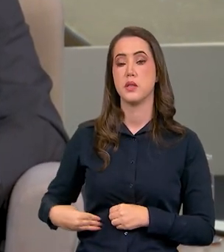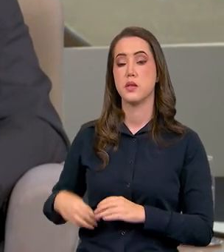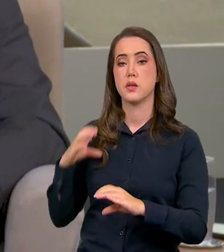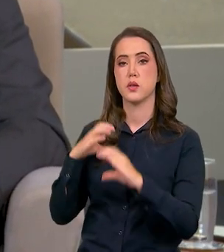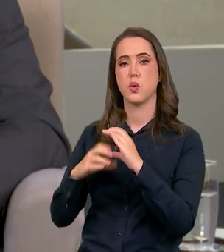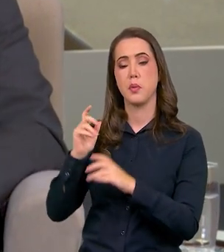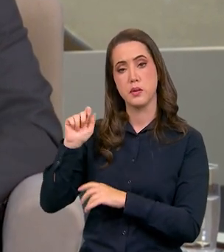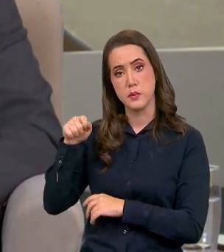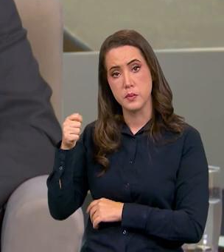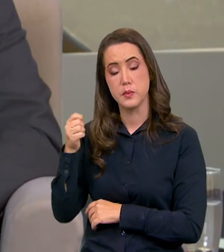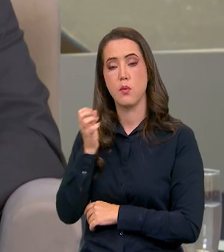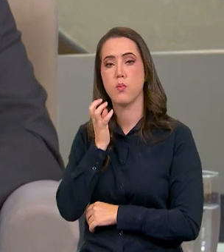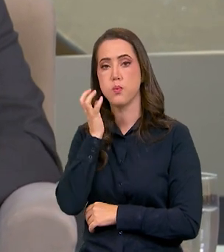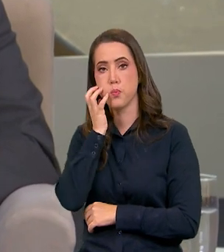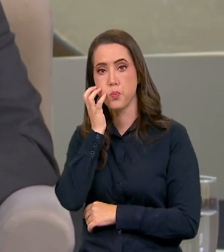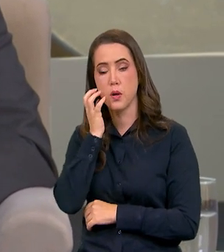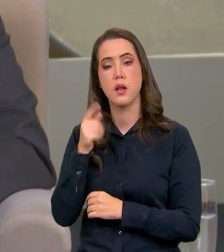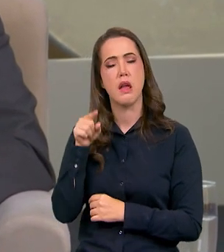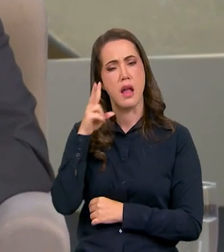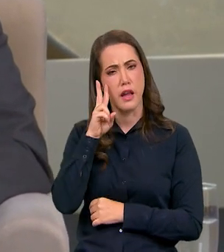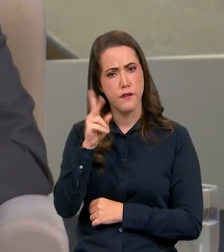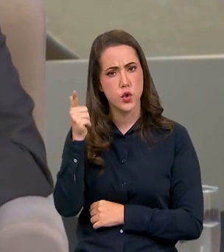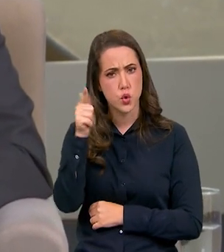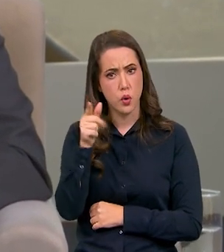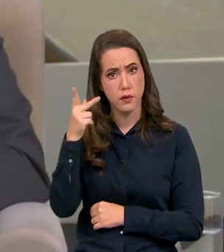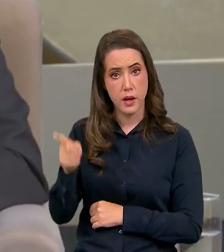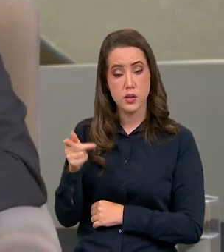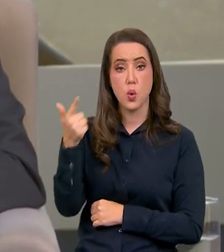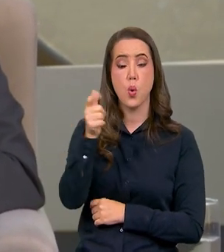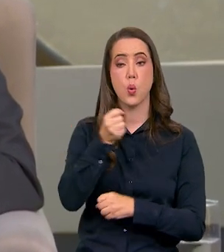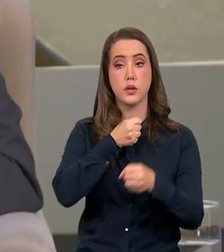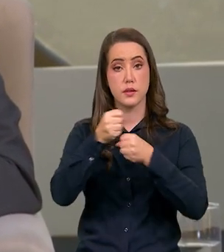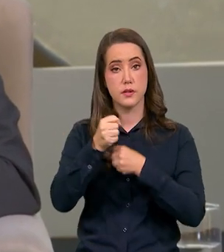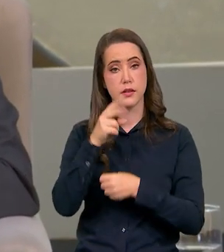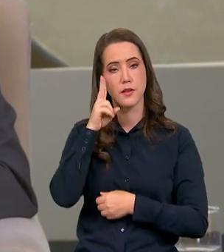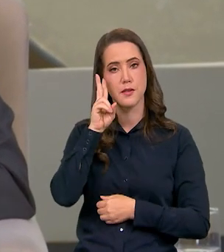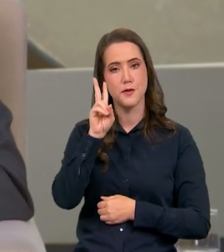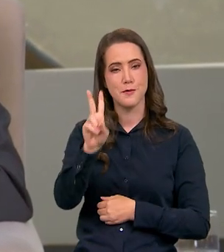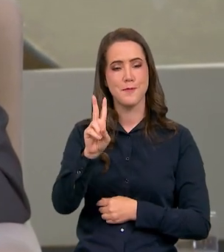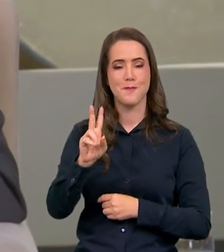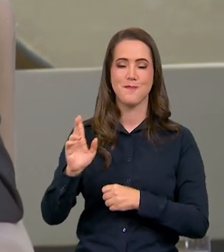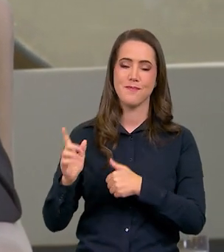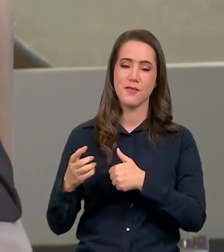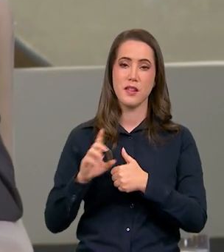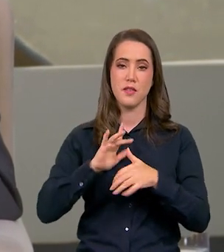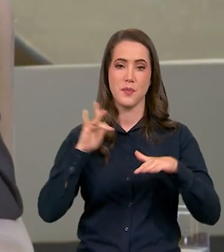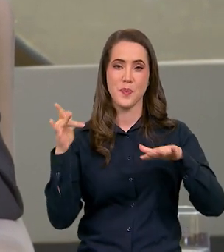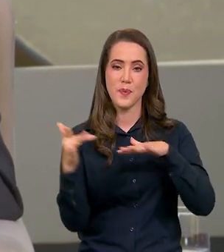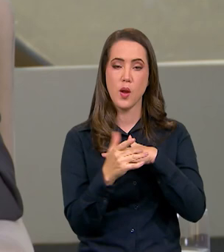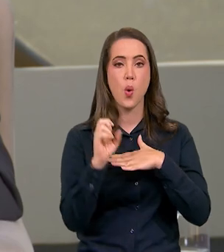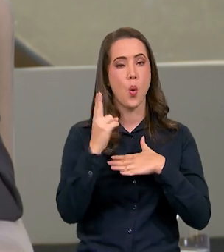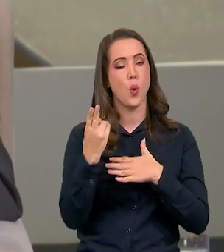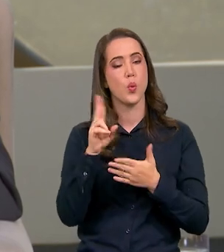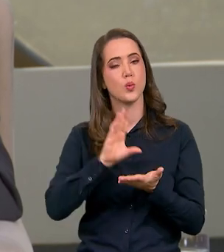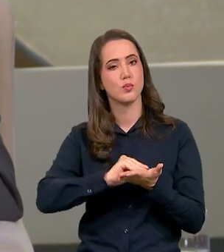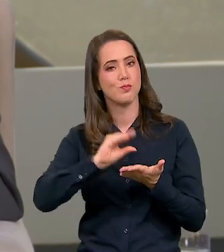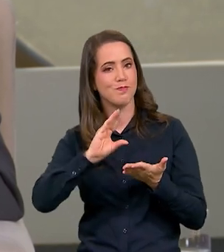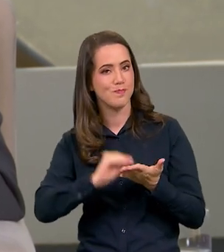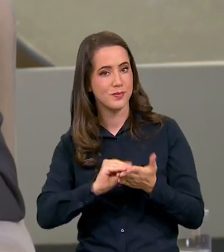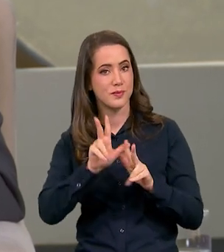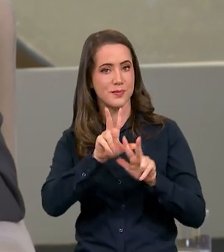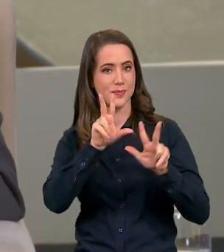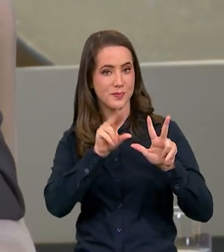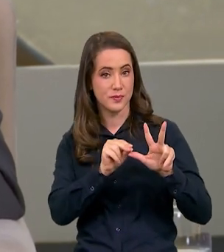Juscelino Filho se você quiser rever esta ou outras entrevistas é só seguir as nossas redes sociais ou baixar o TV